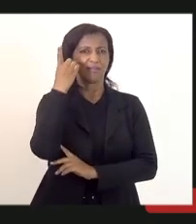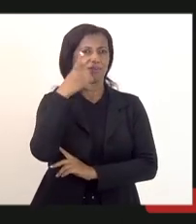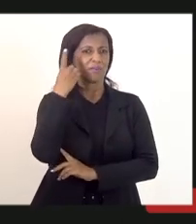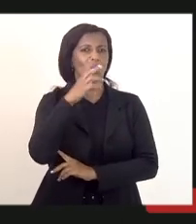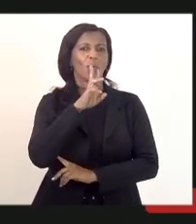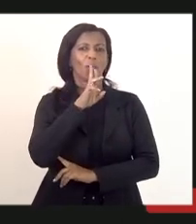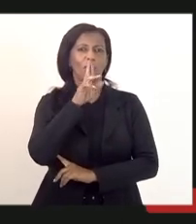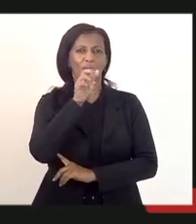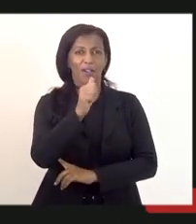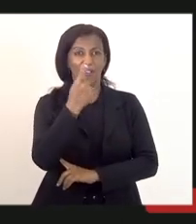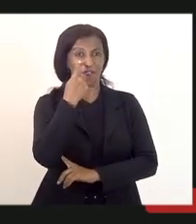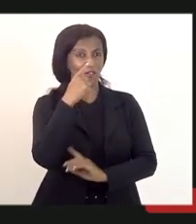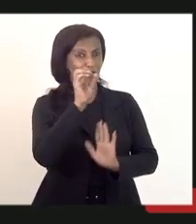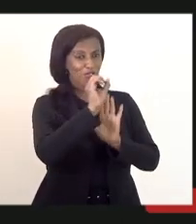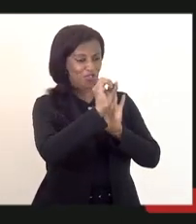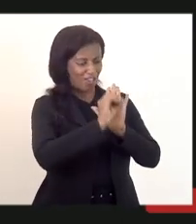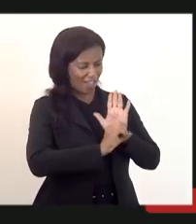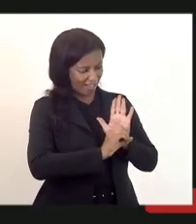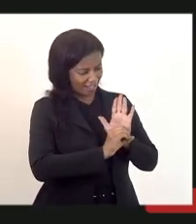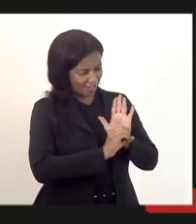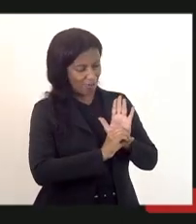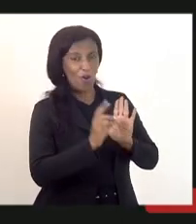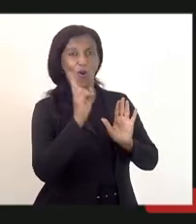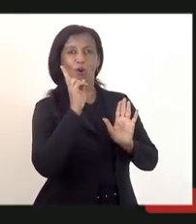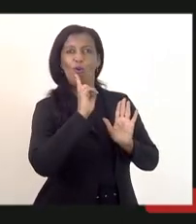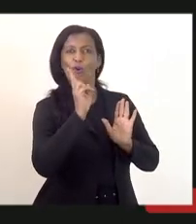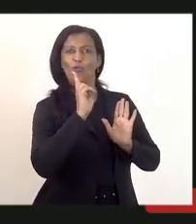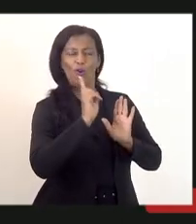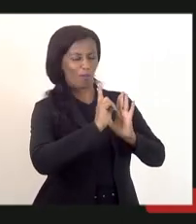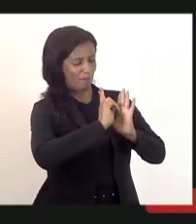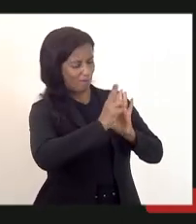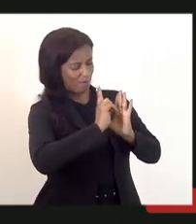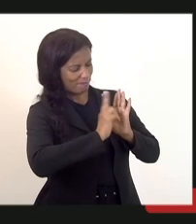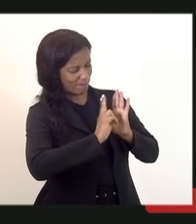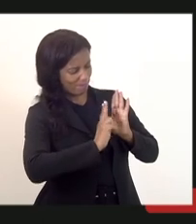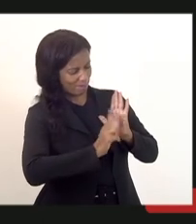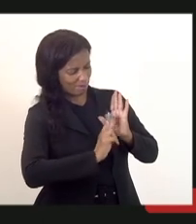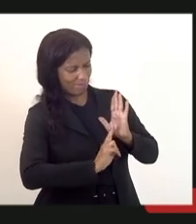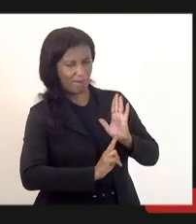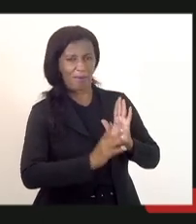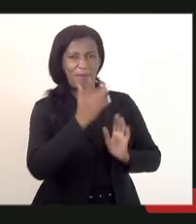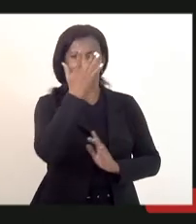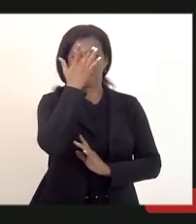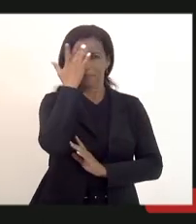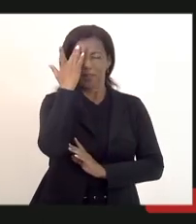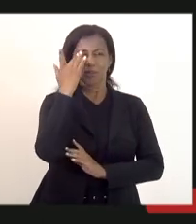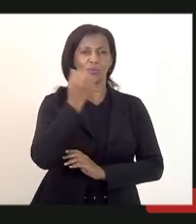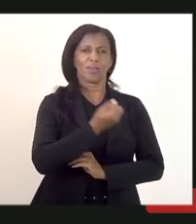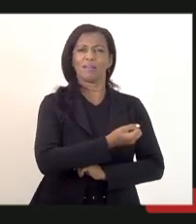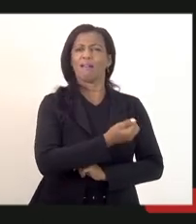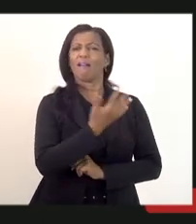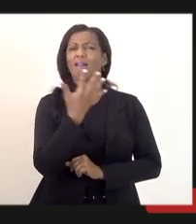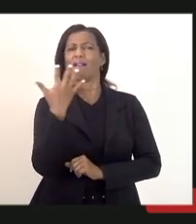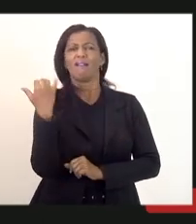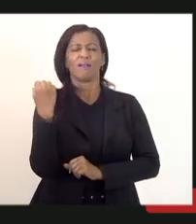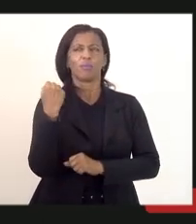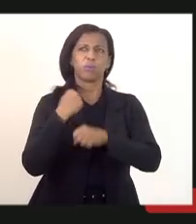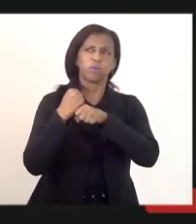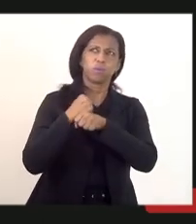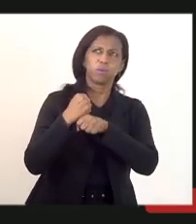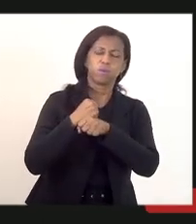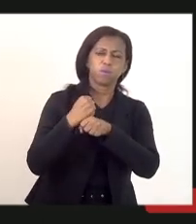Amorim o diário oficial cantando com o nome desses que muitas vezes ocuparam anos os corredores da Assembleia Legislativa do Estado